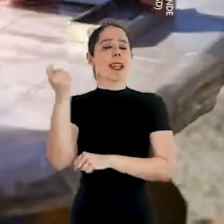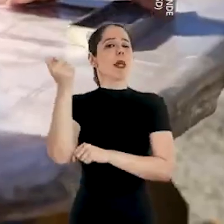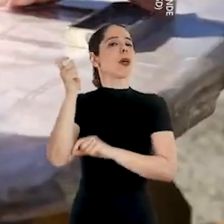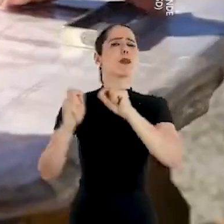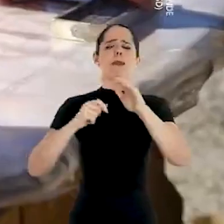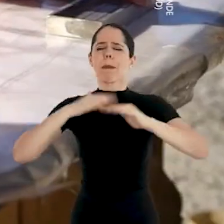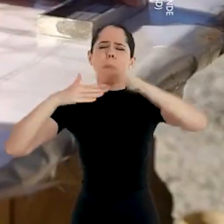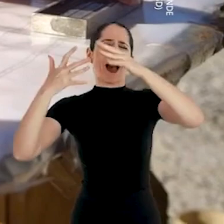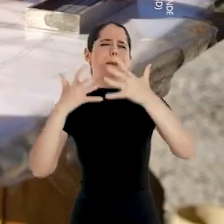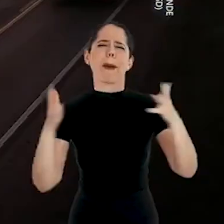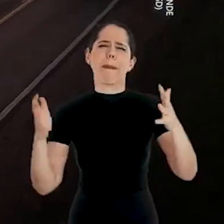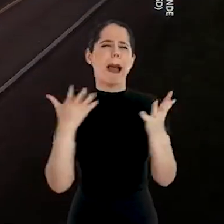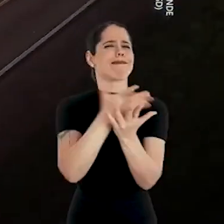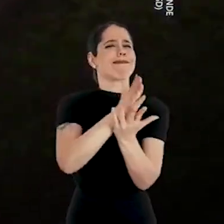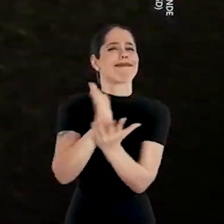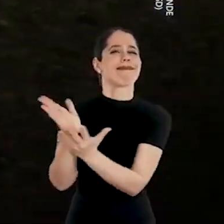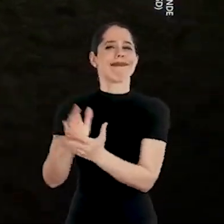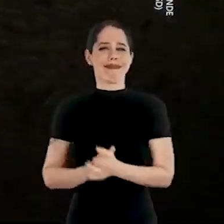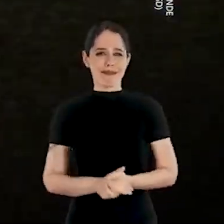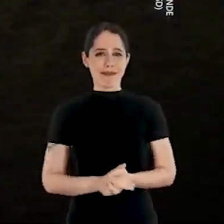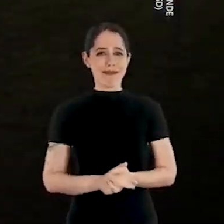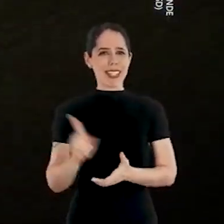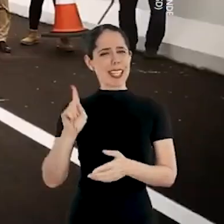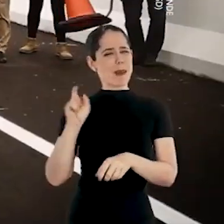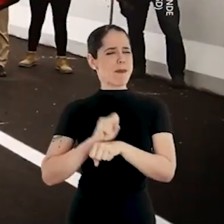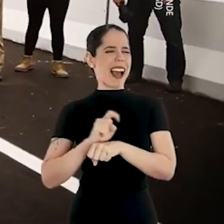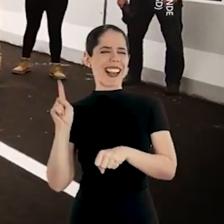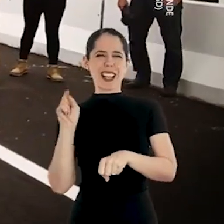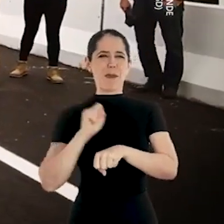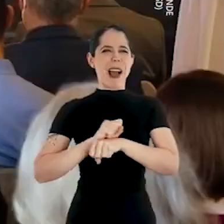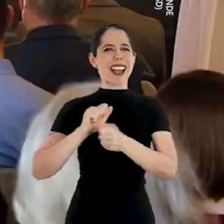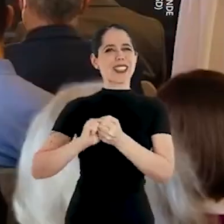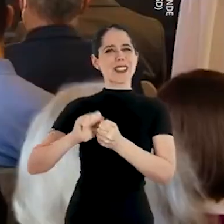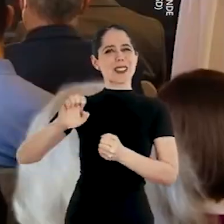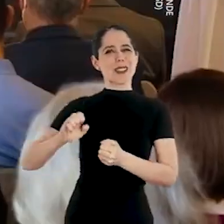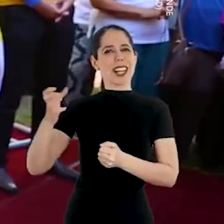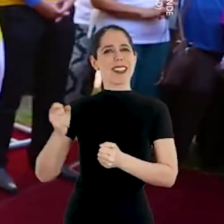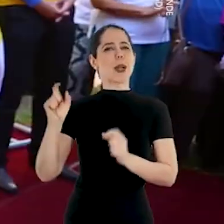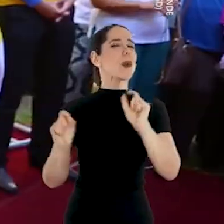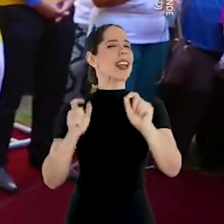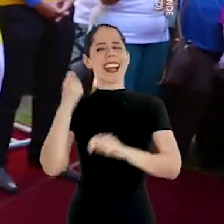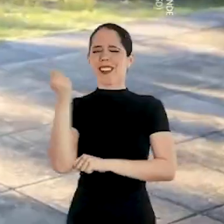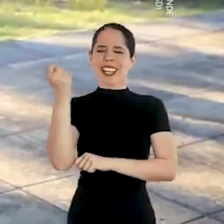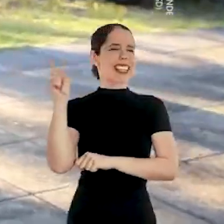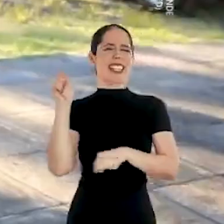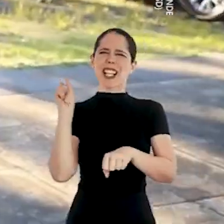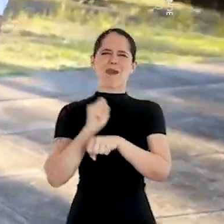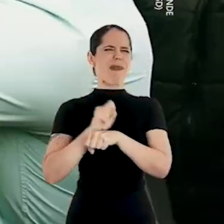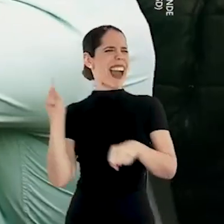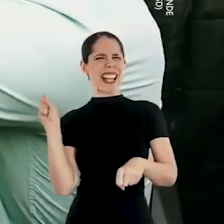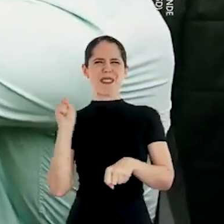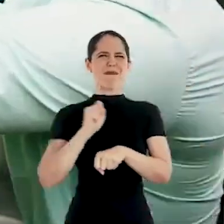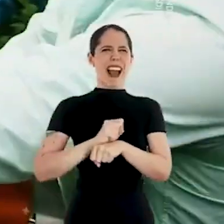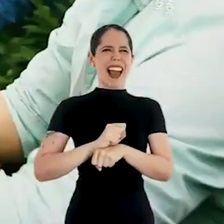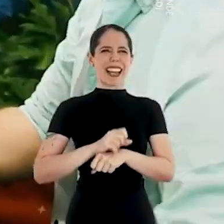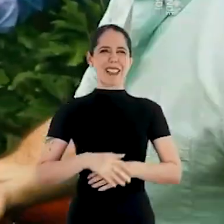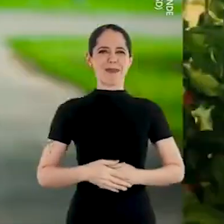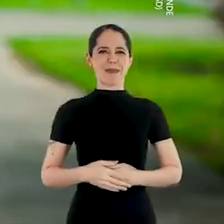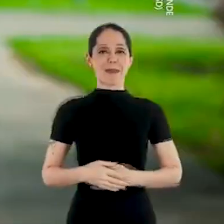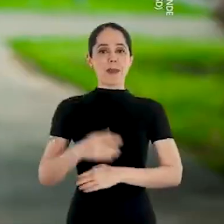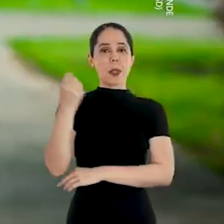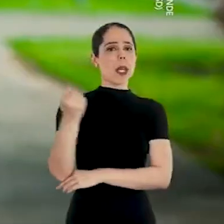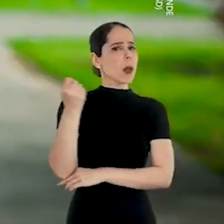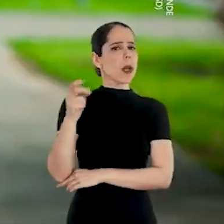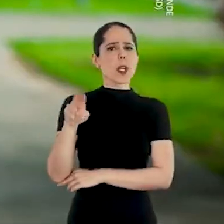o Rio Grande crescer em todas as direções. Não para, não para com o Eduardo, o Rio Grande. Não para, não para.